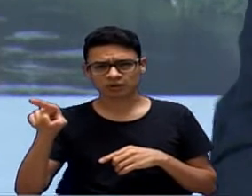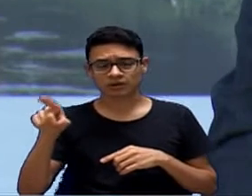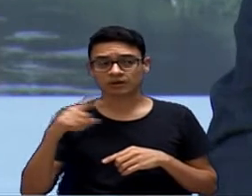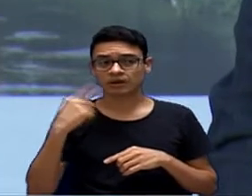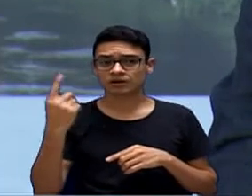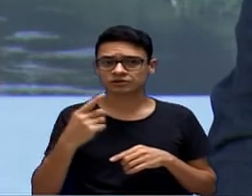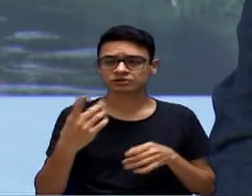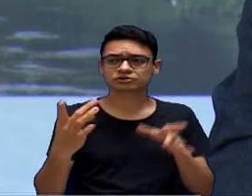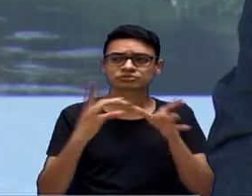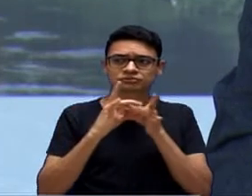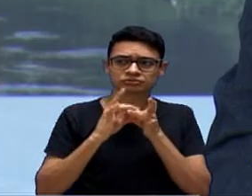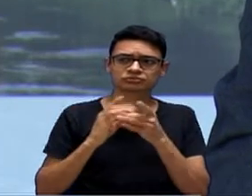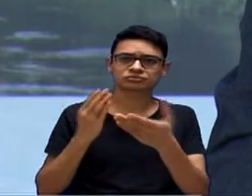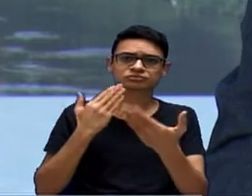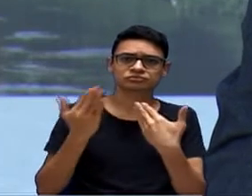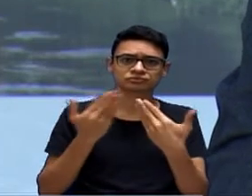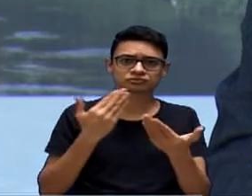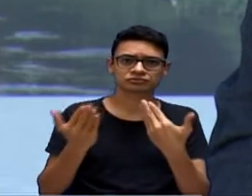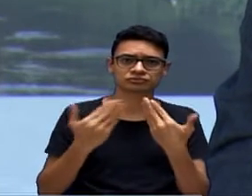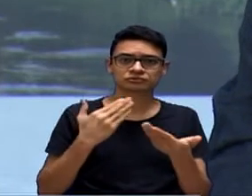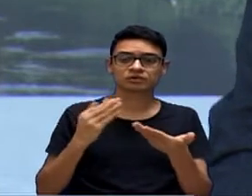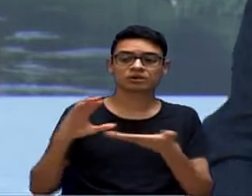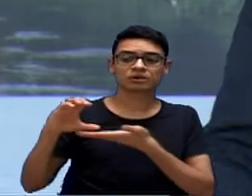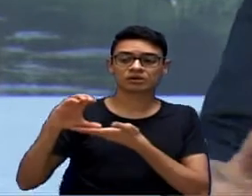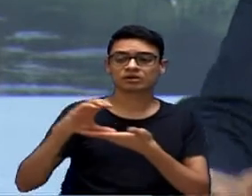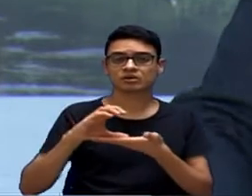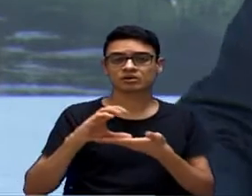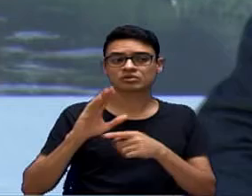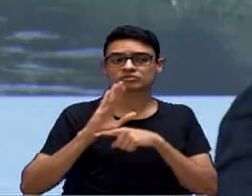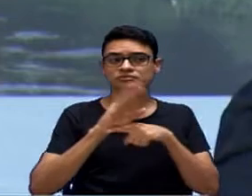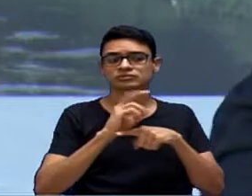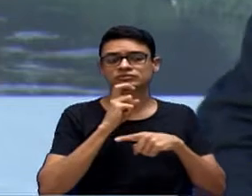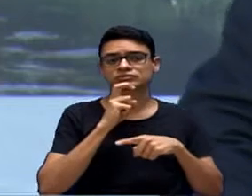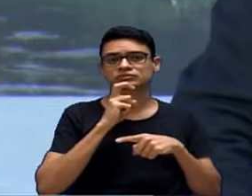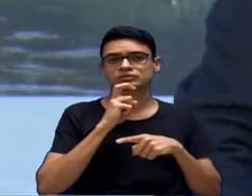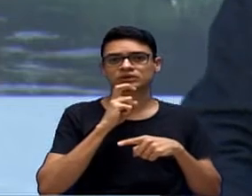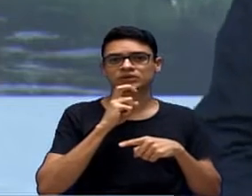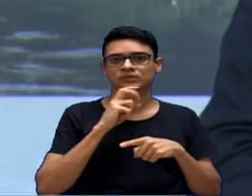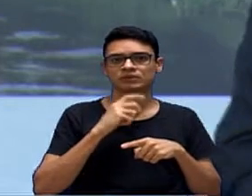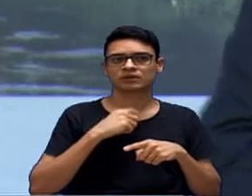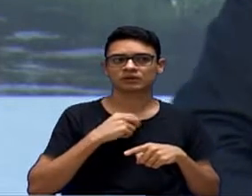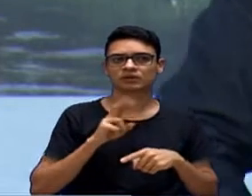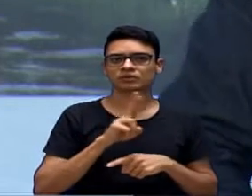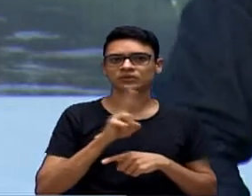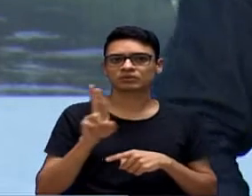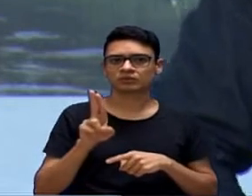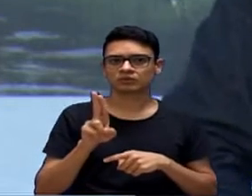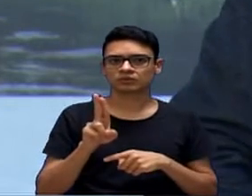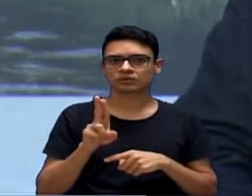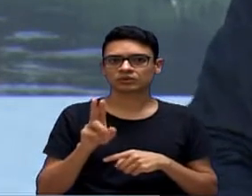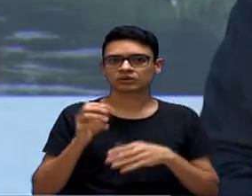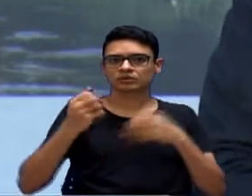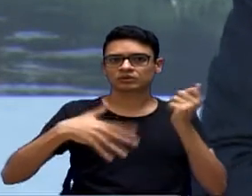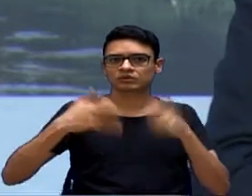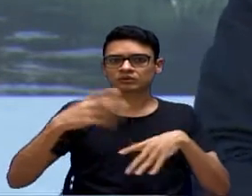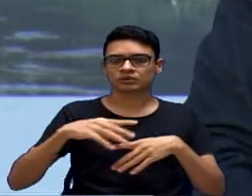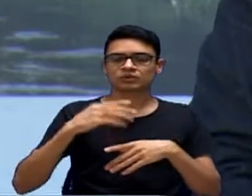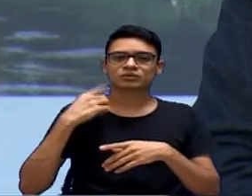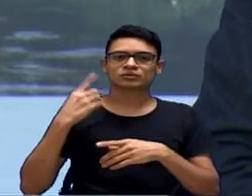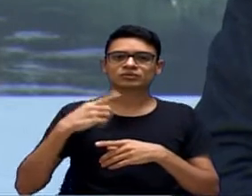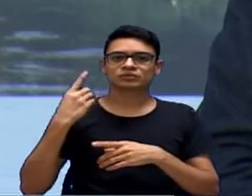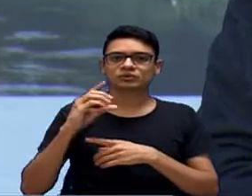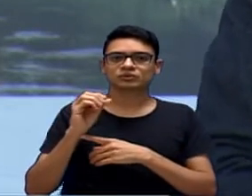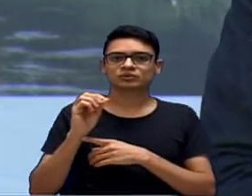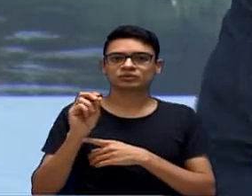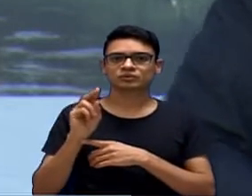intermediando recursos para a nossa cidade e eu vou citar alguns deles aqui, enviados pelo deputado Douglas Garcia sob o meu